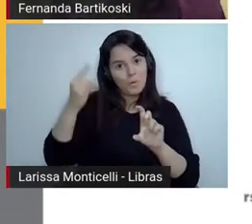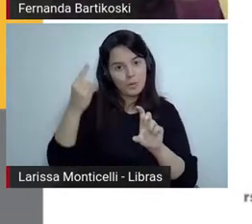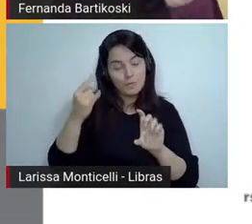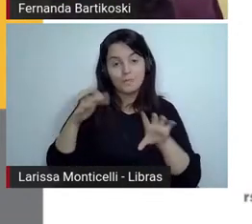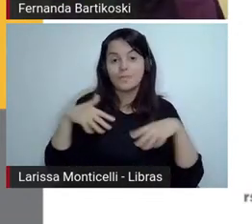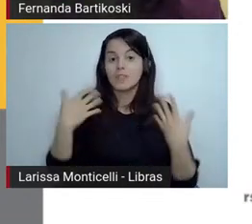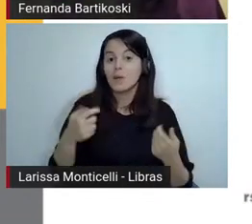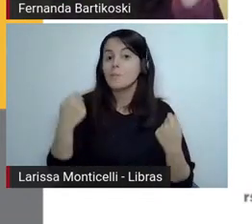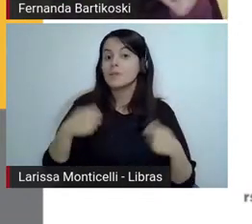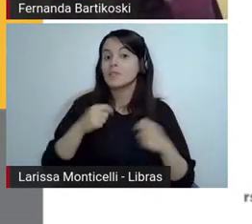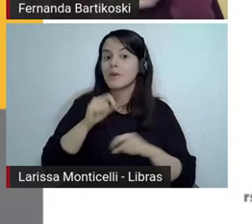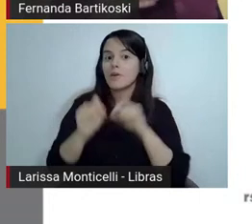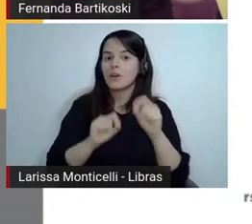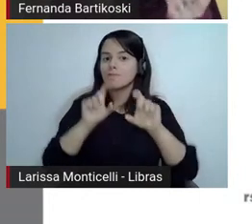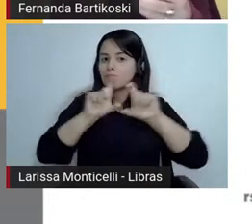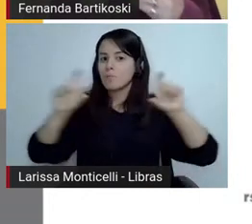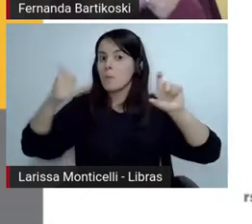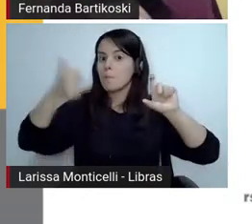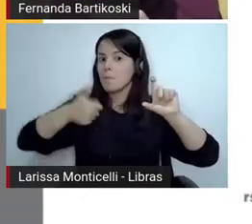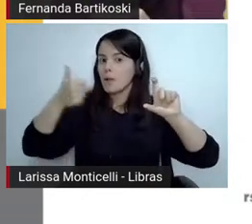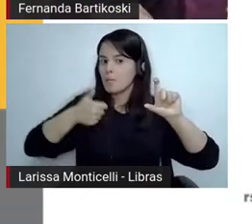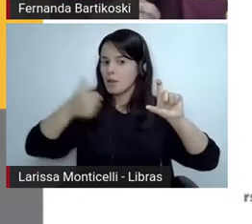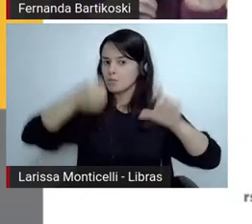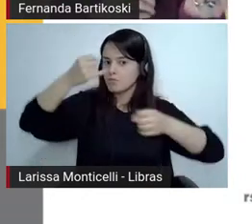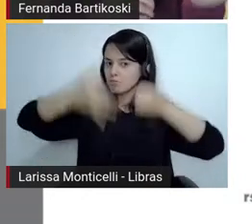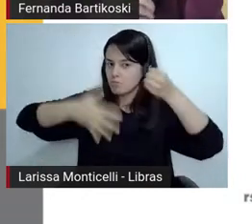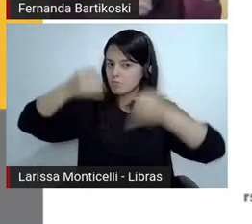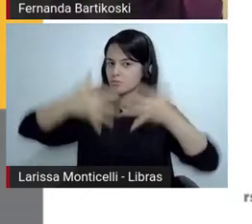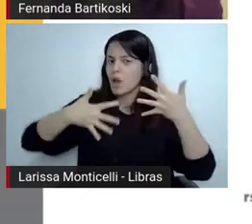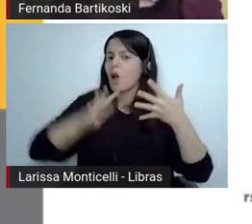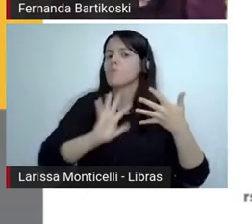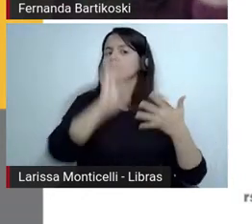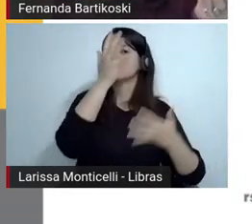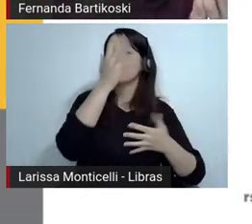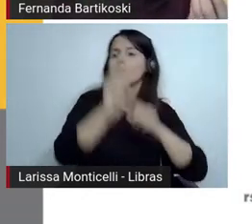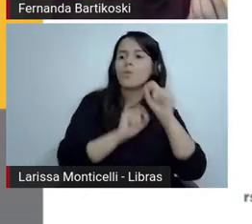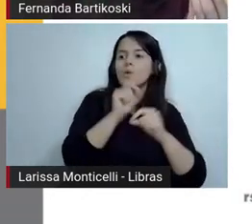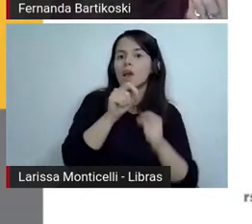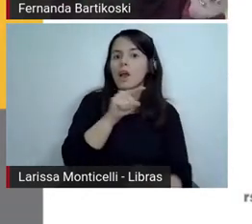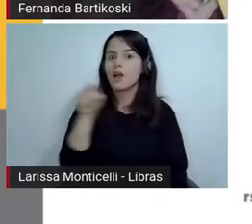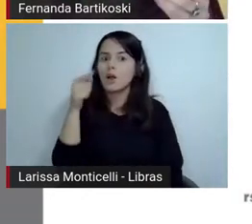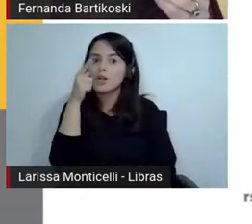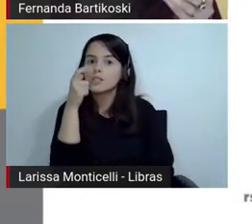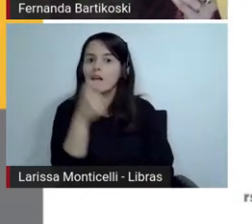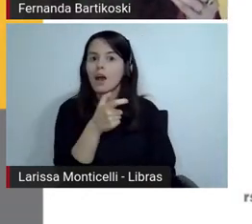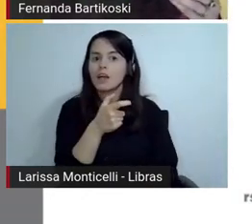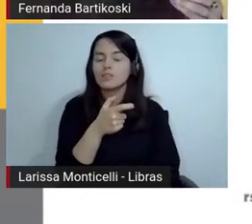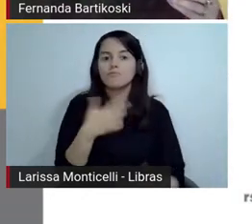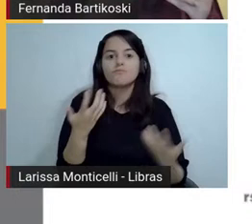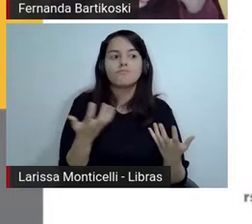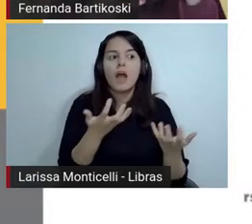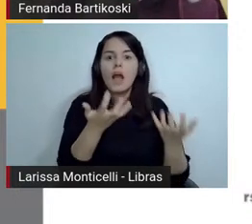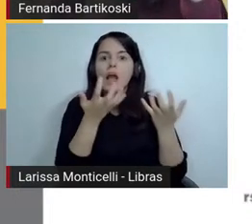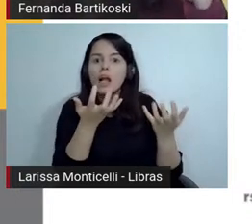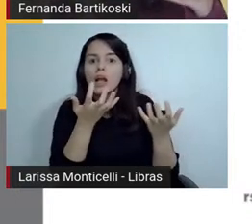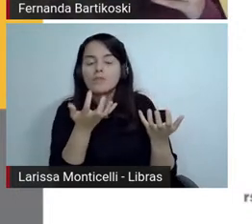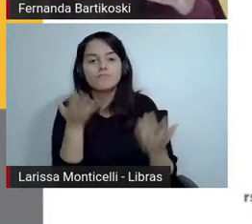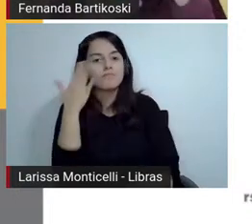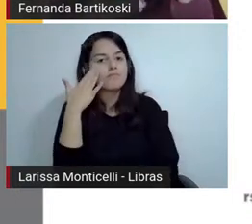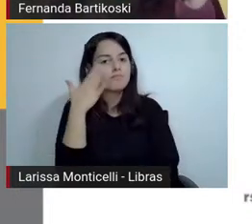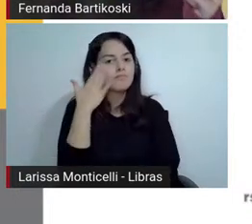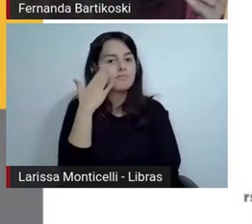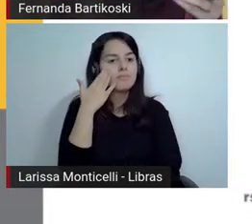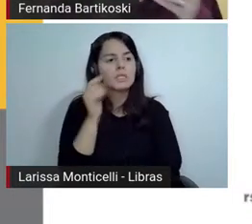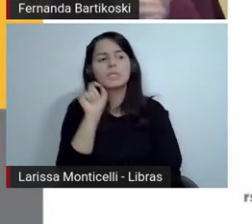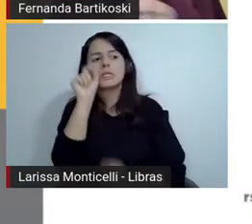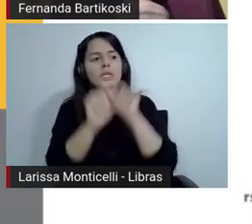suscitar essa curiosidade dos nossos alunos para saber quem é que estava roubando as galinhas né então esse primeiro